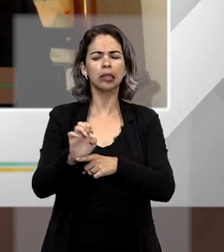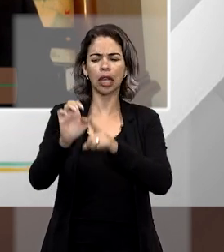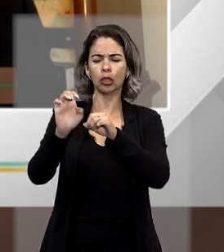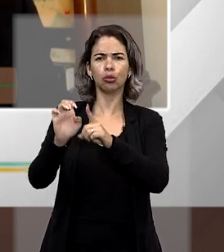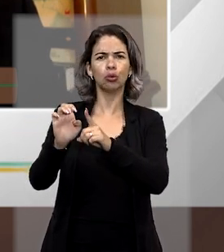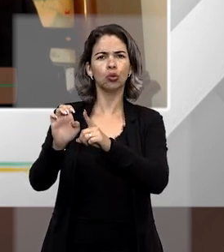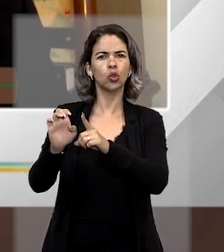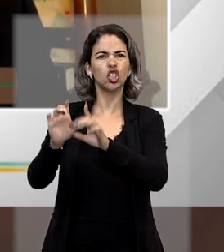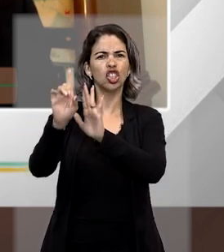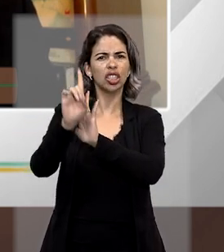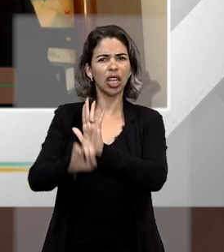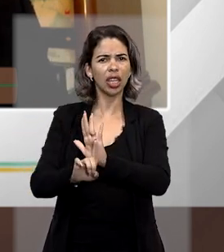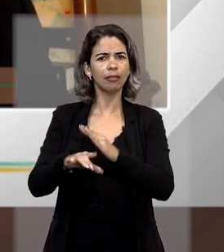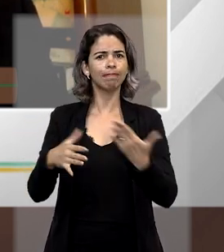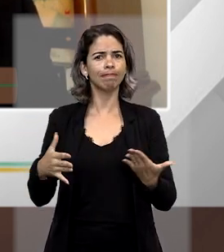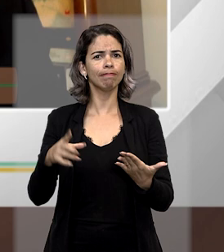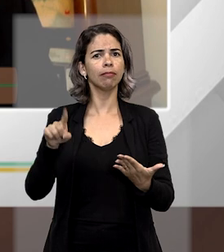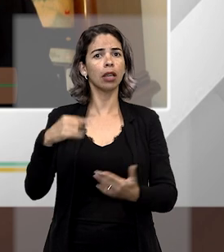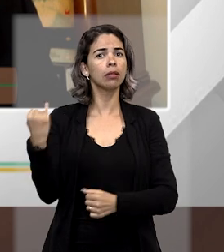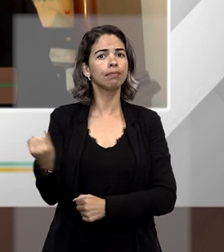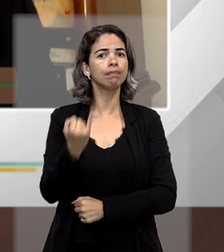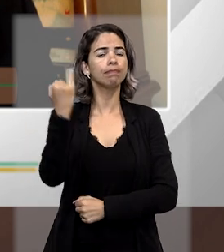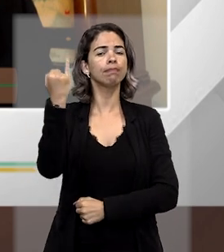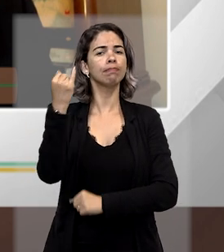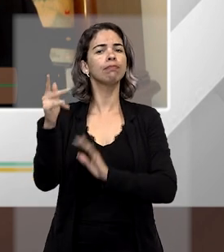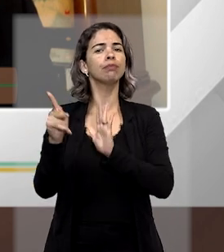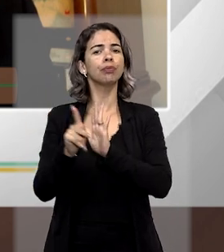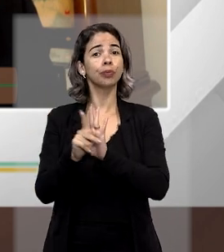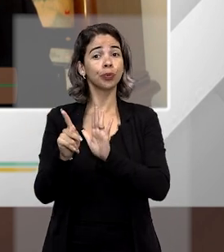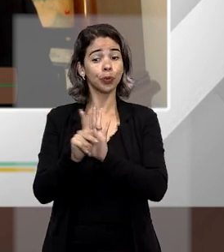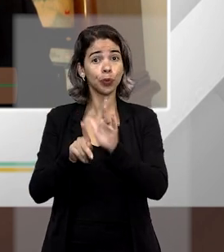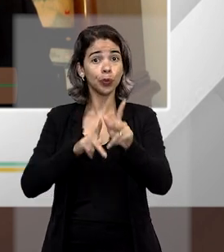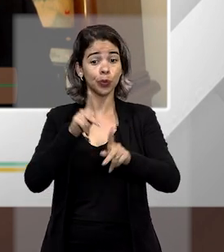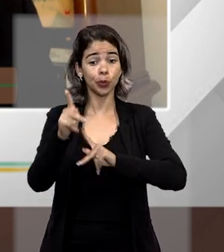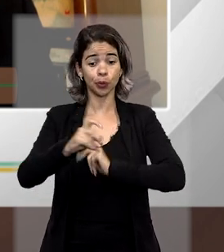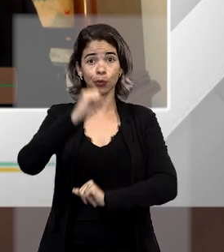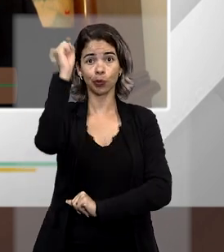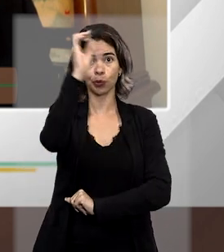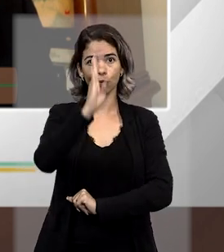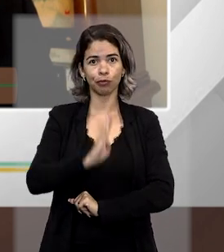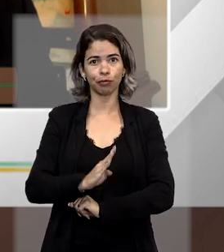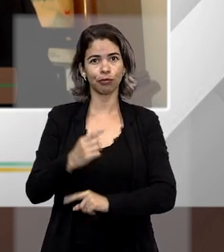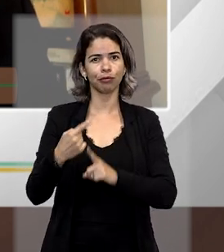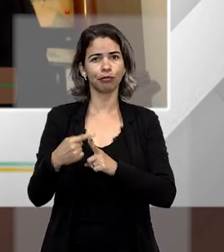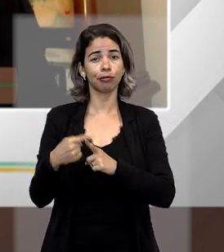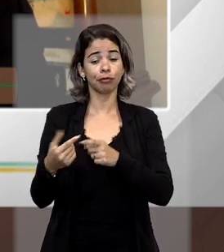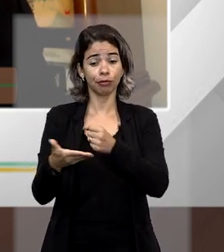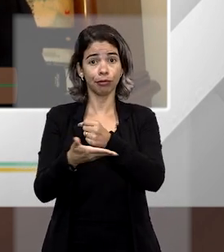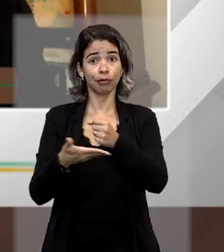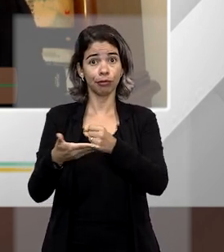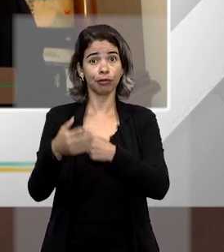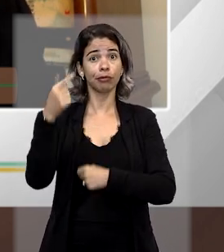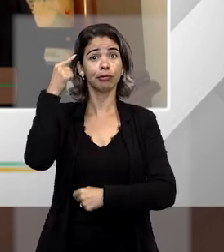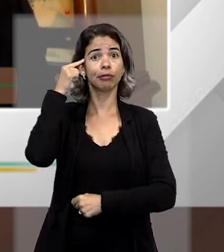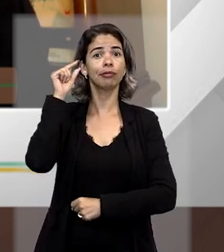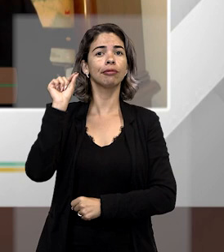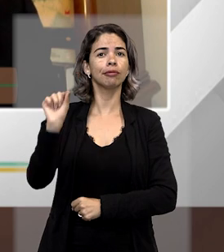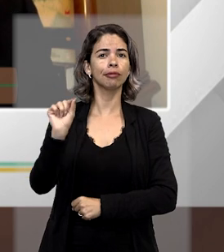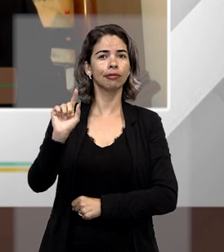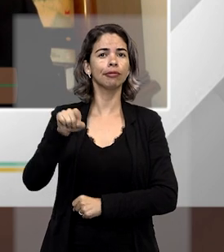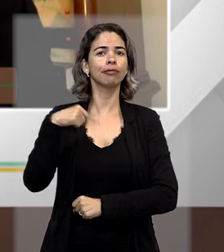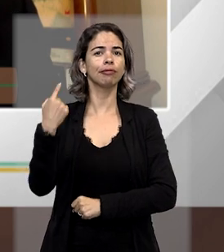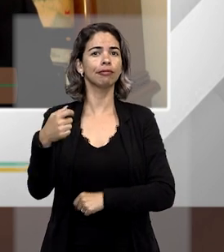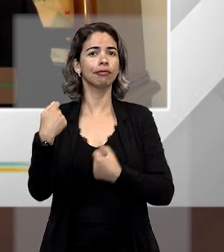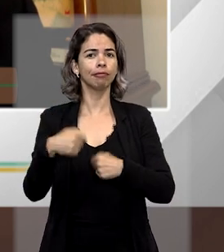de Direito, ela é uma ideia muito cara à nossa civilização, porque ela se funda na ideia de que nós temos que